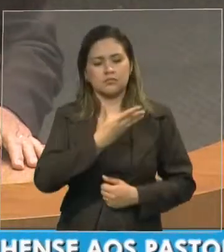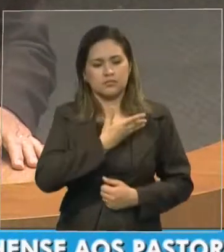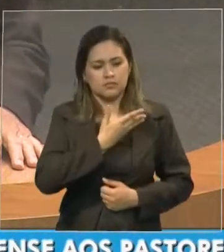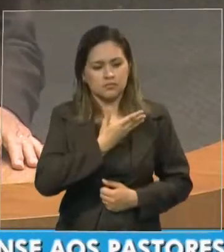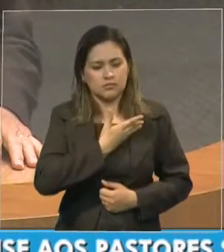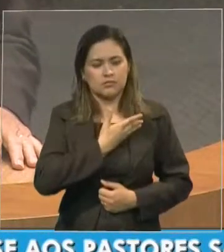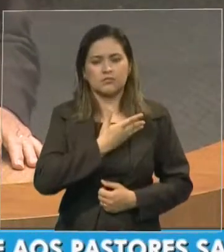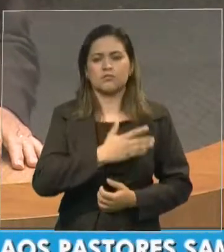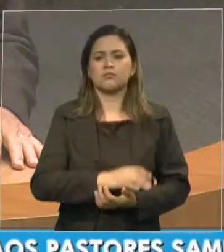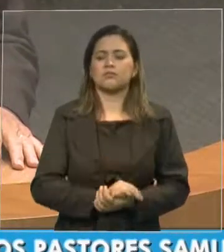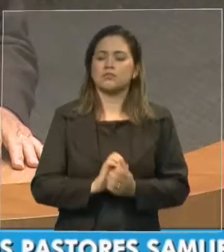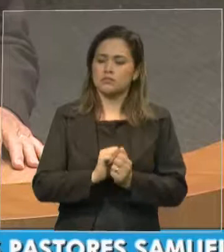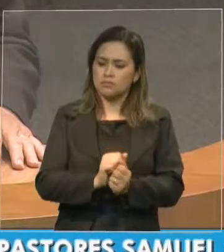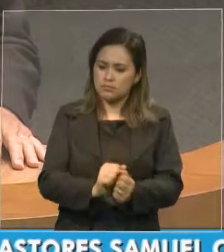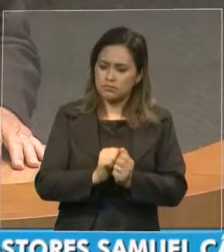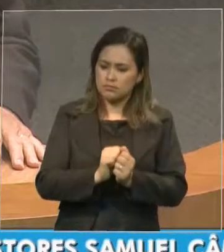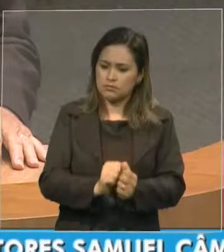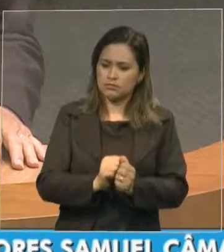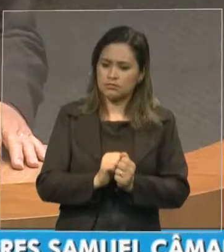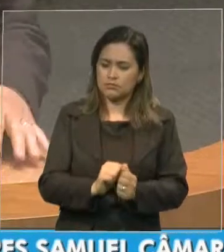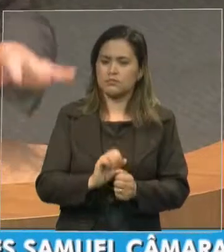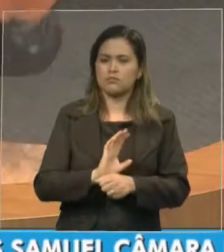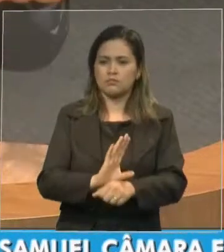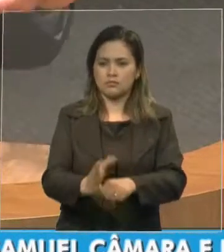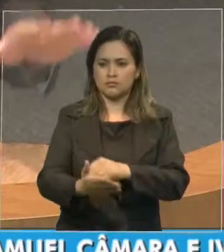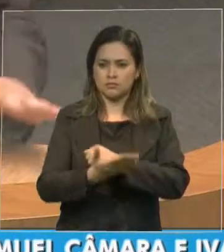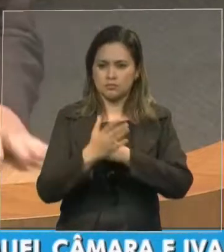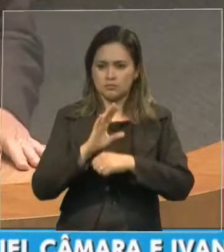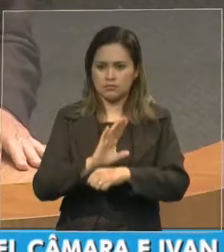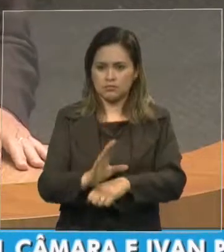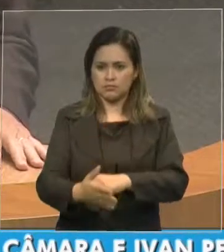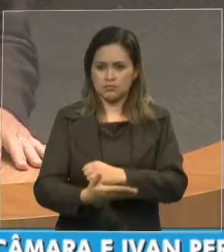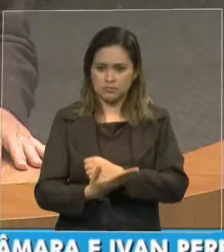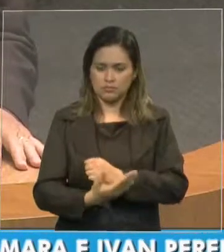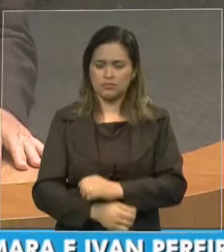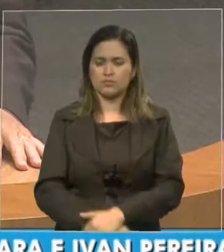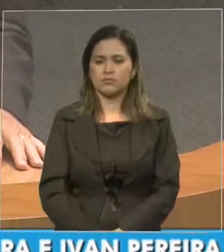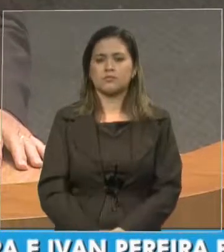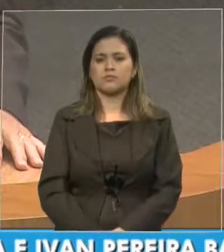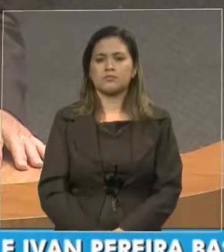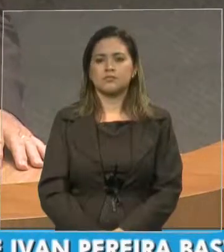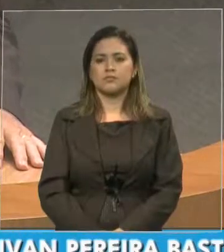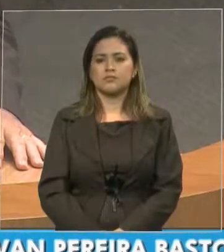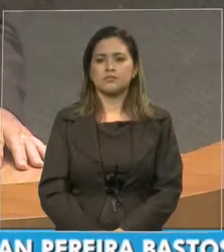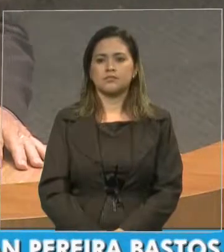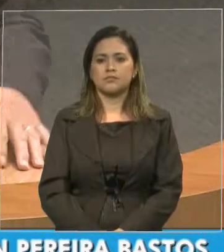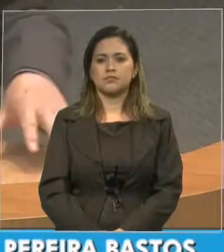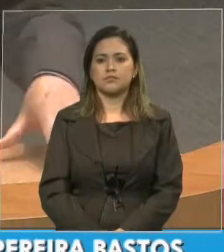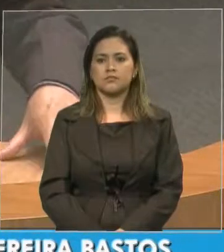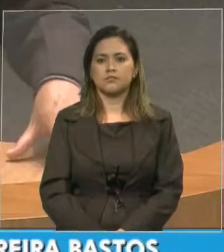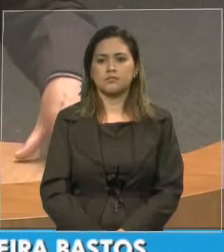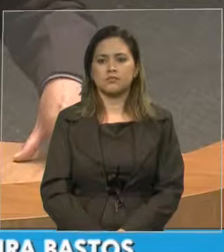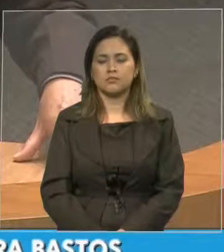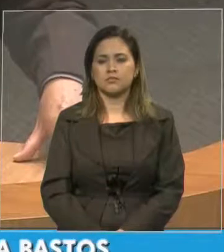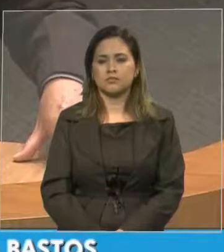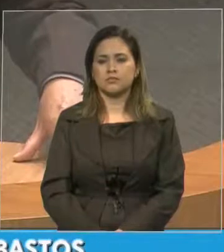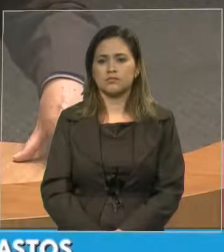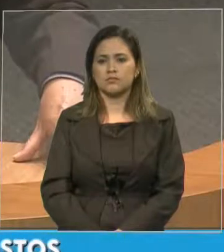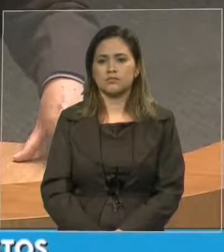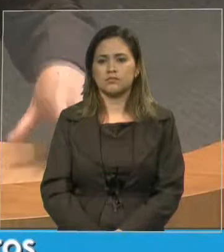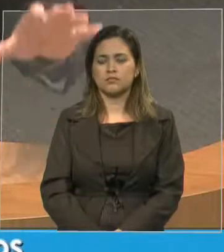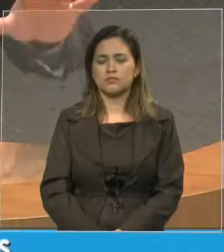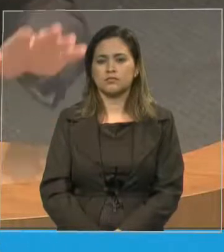amigos e cooperador e nesta manhã eu faço me lembro